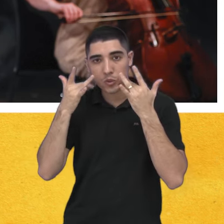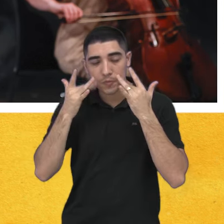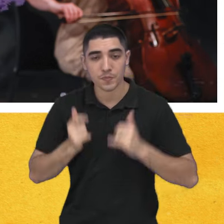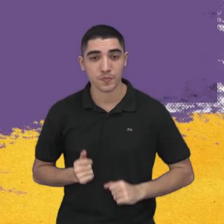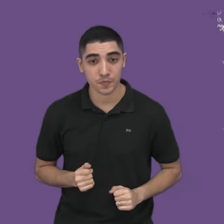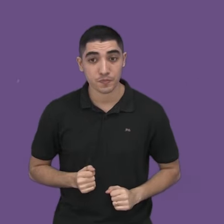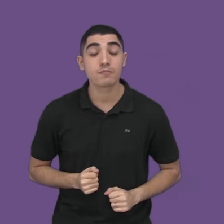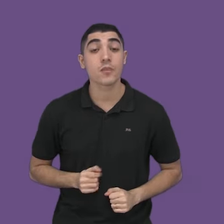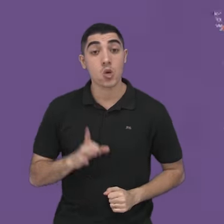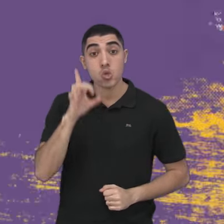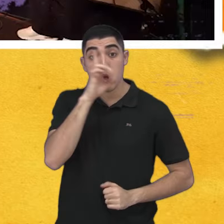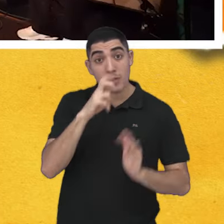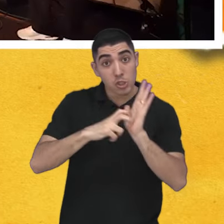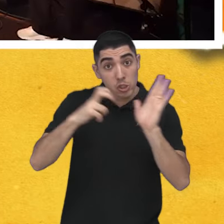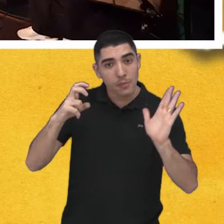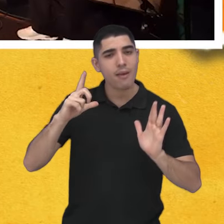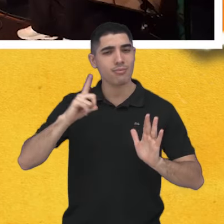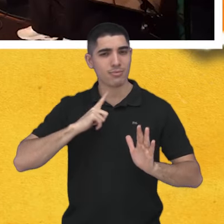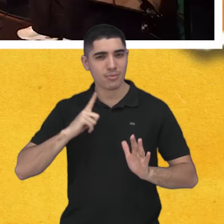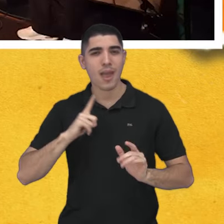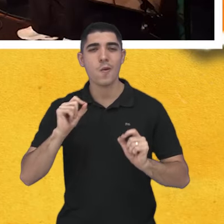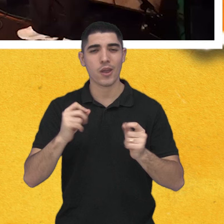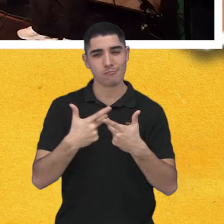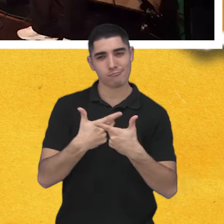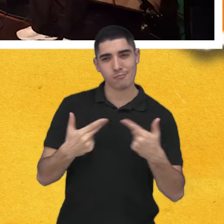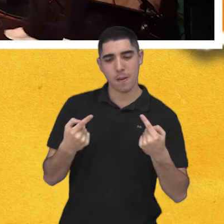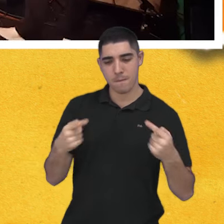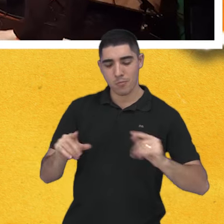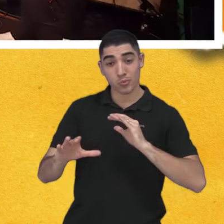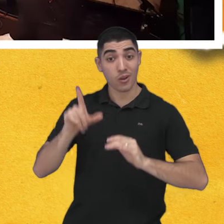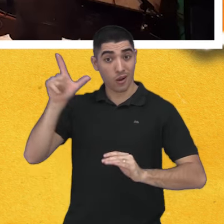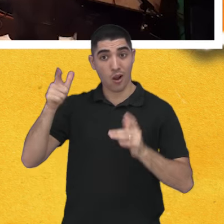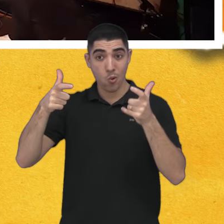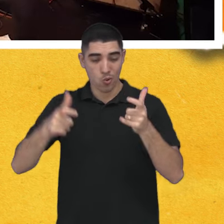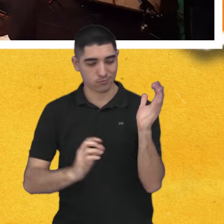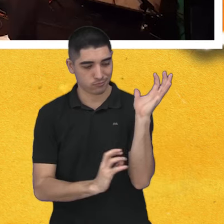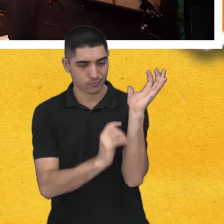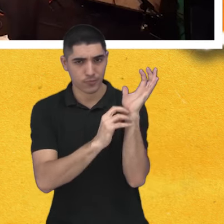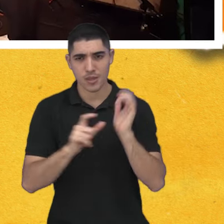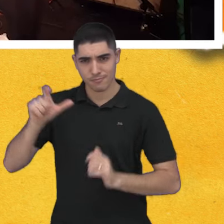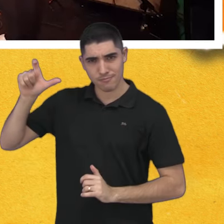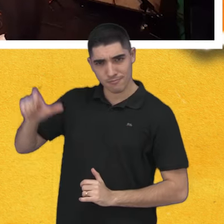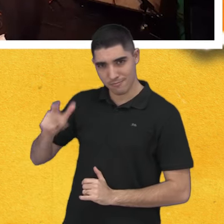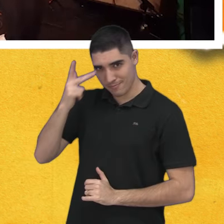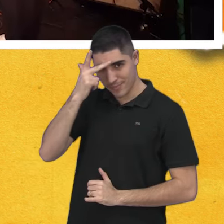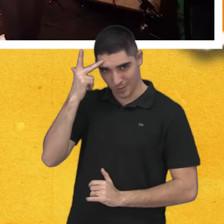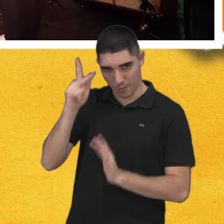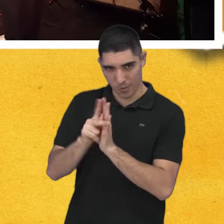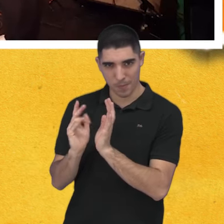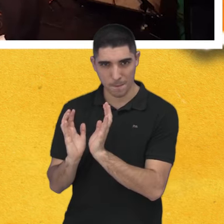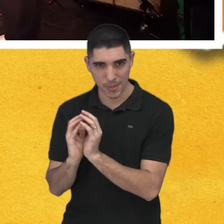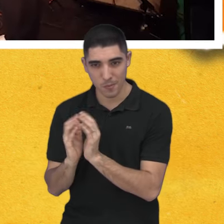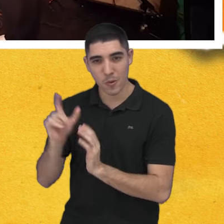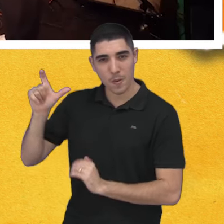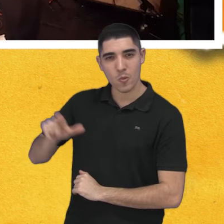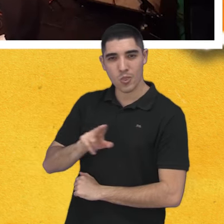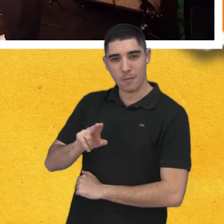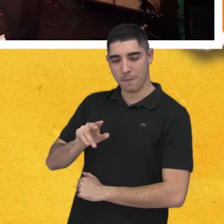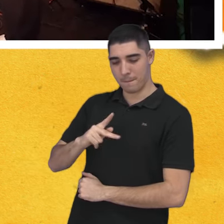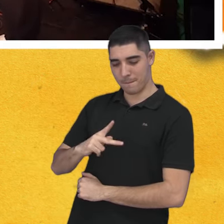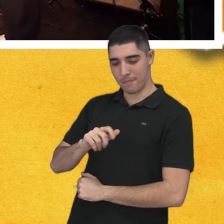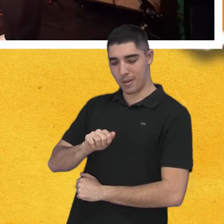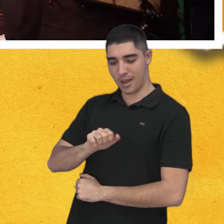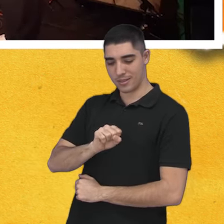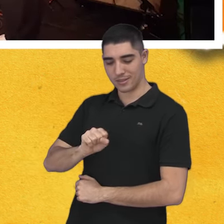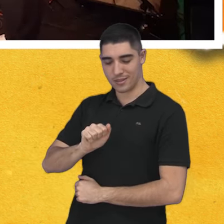bilheteria do teatro. Domingo de manhã tem muito Tecnobrega no Parque Vicentina Aranha. O pernambucano Passarinho e o